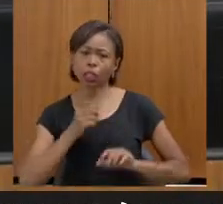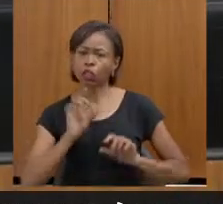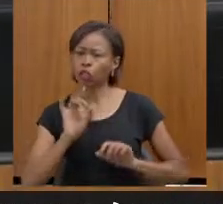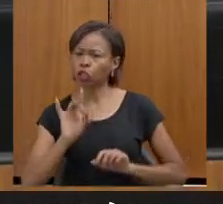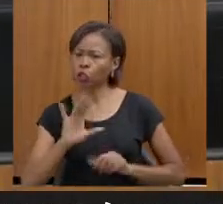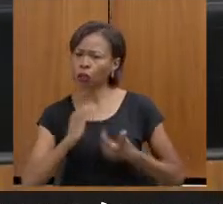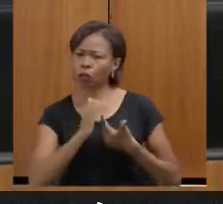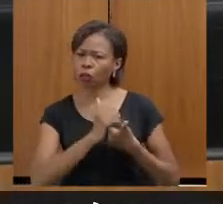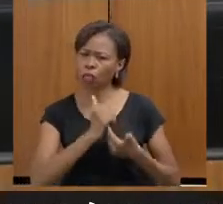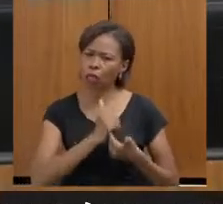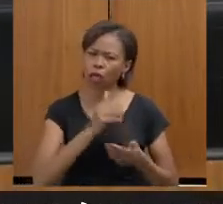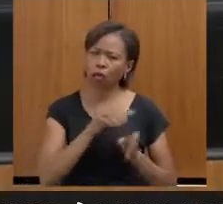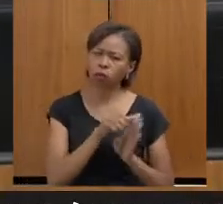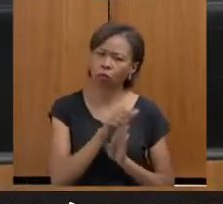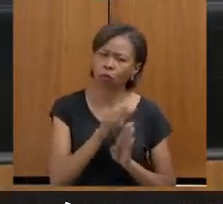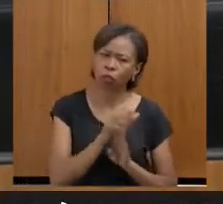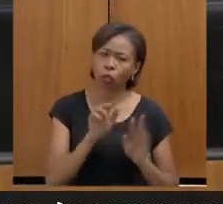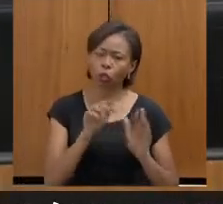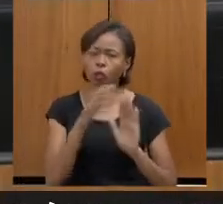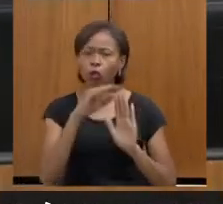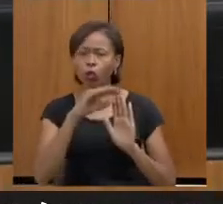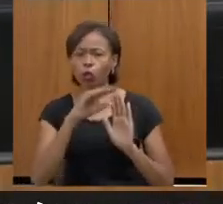questão do boletim de ocorrência ou da medida protetiva.